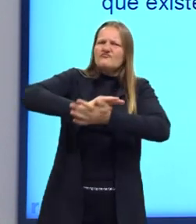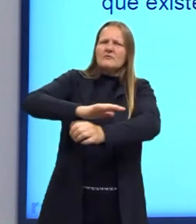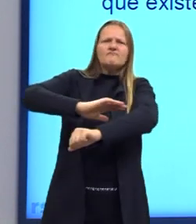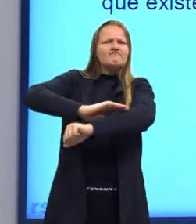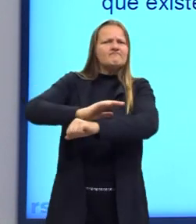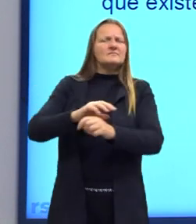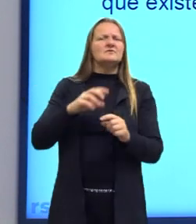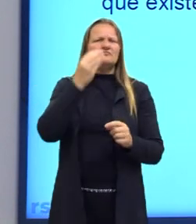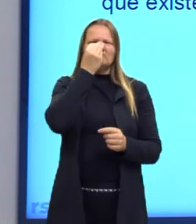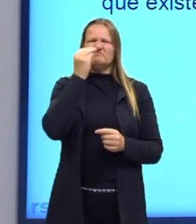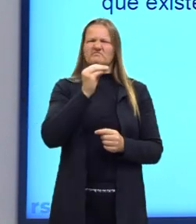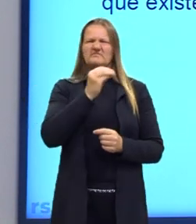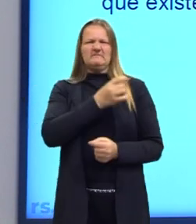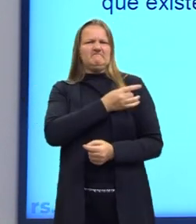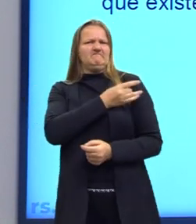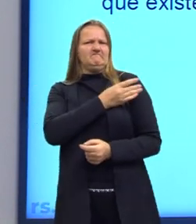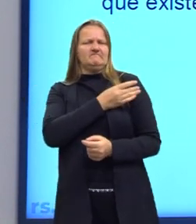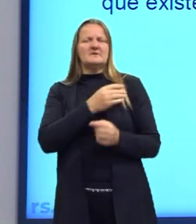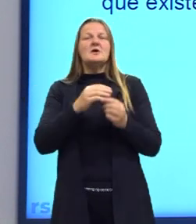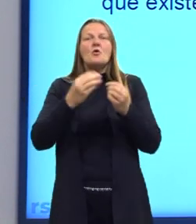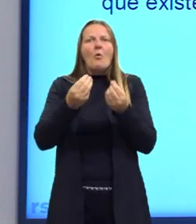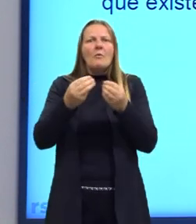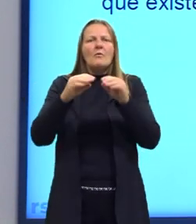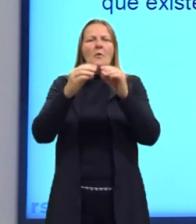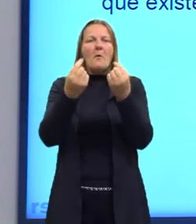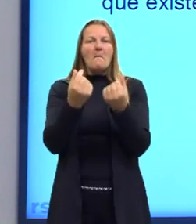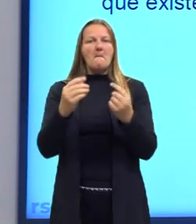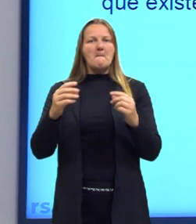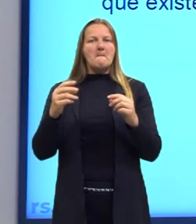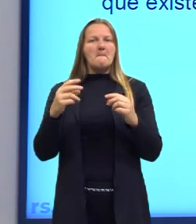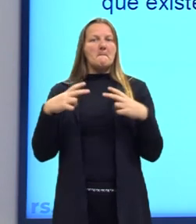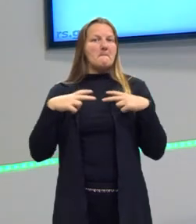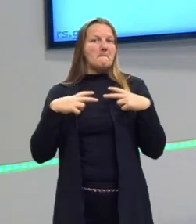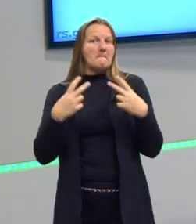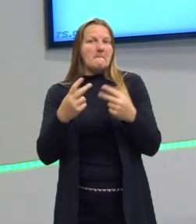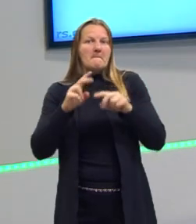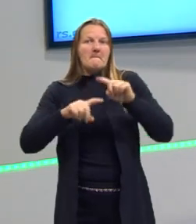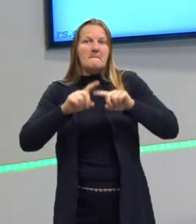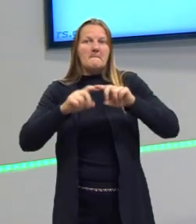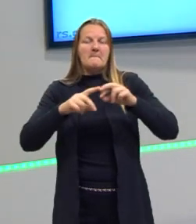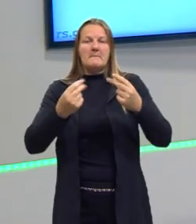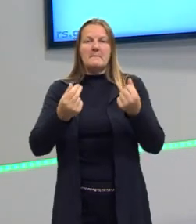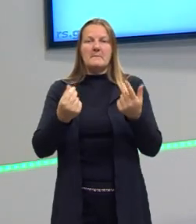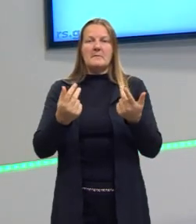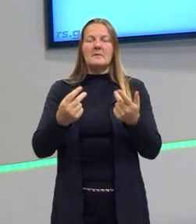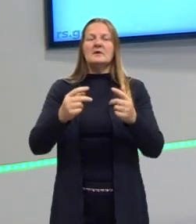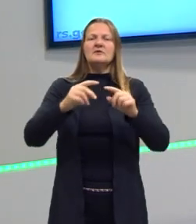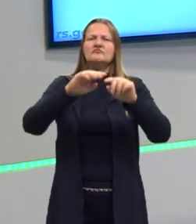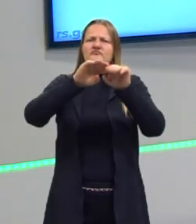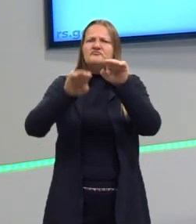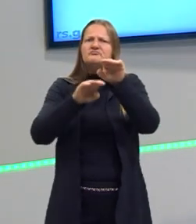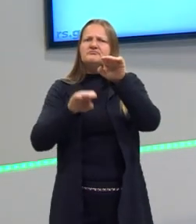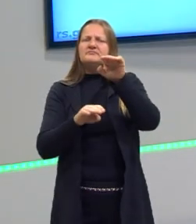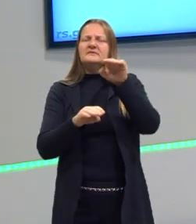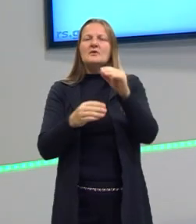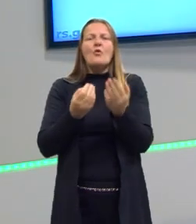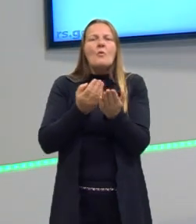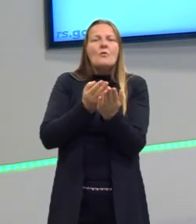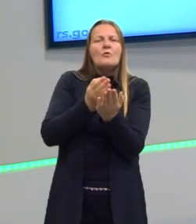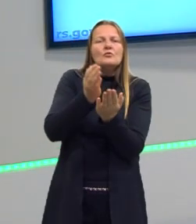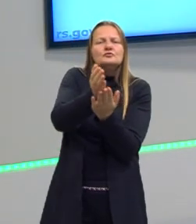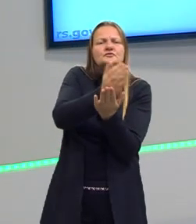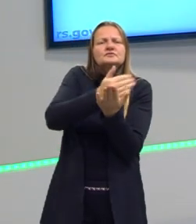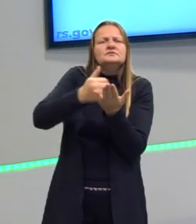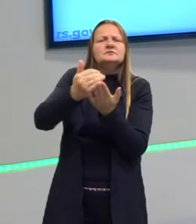distribuição desigual de bens. Uma das causas da violência, da criminalidade é essa distribuição